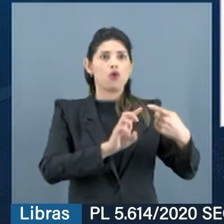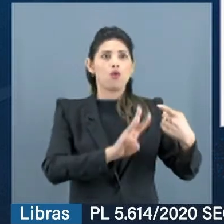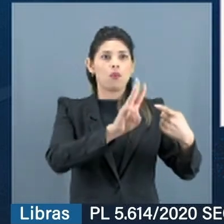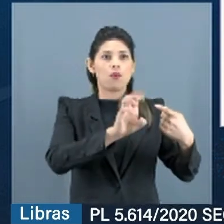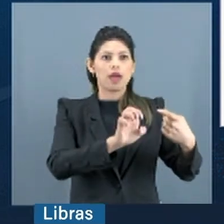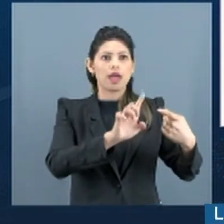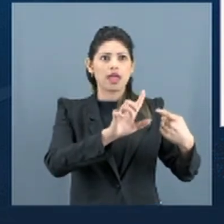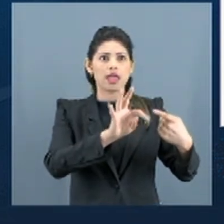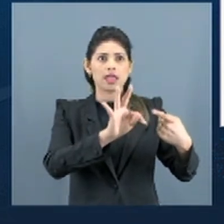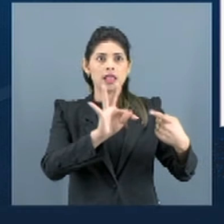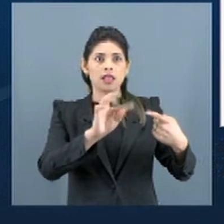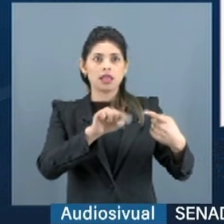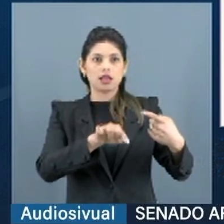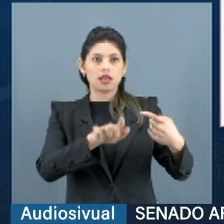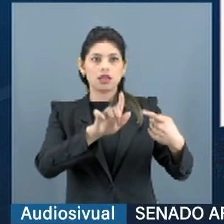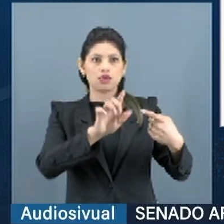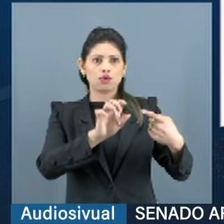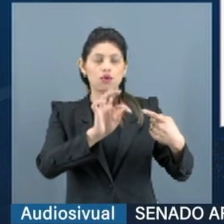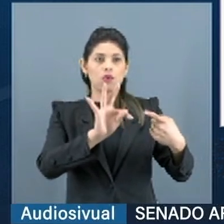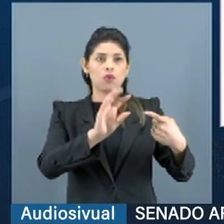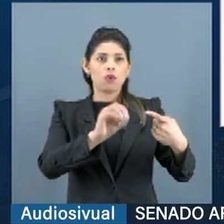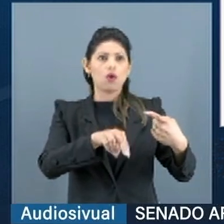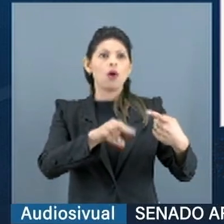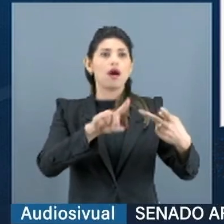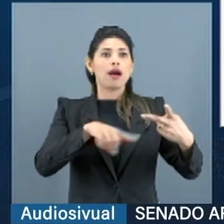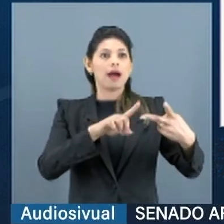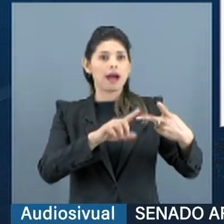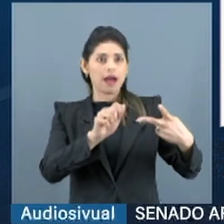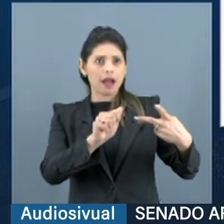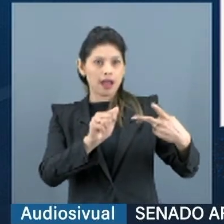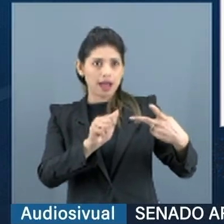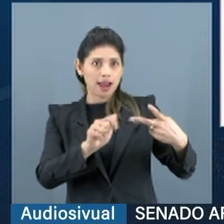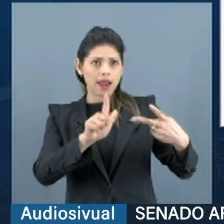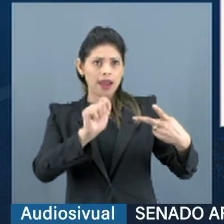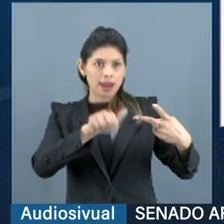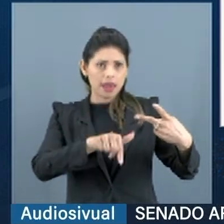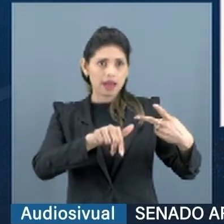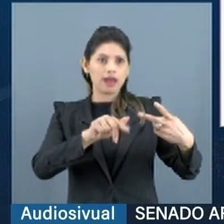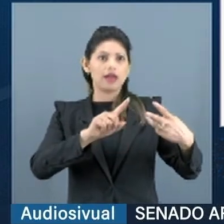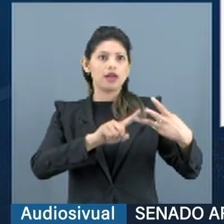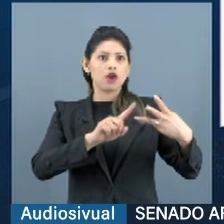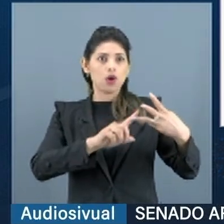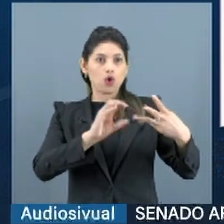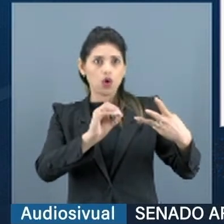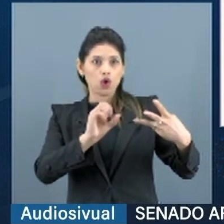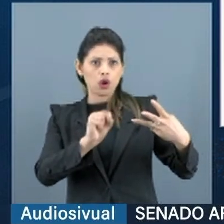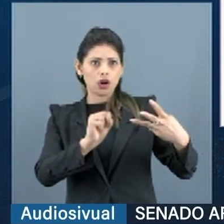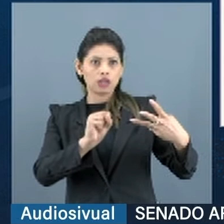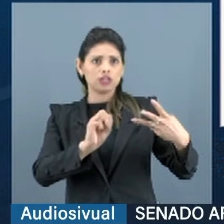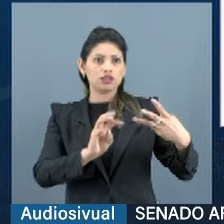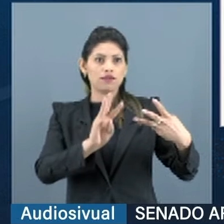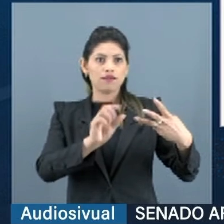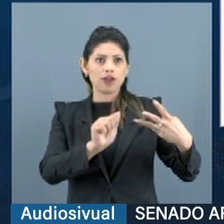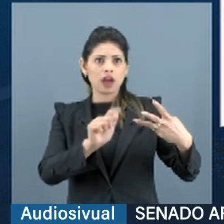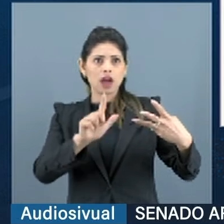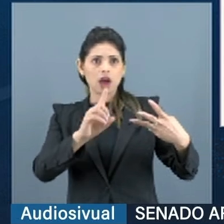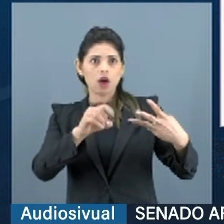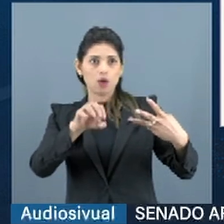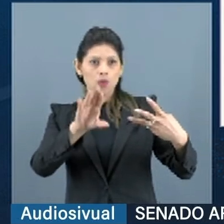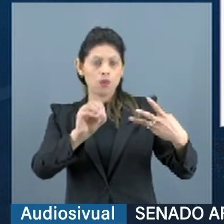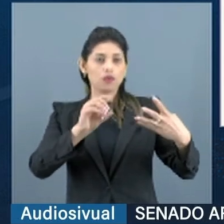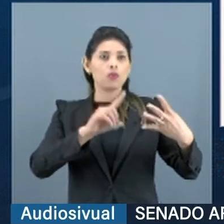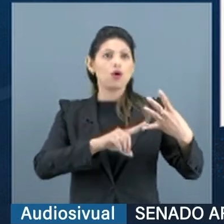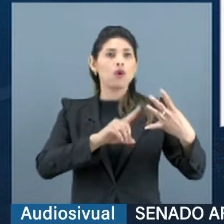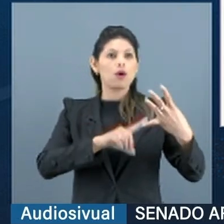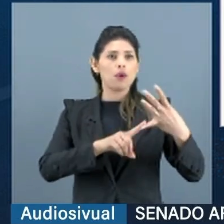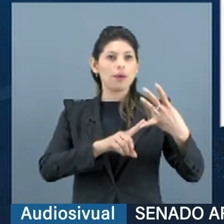Oswaldo Eustáquio, que é lá o... Não, o Oswaldo Eustáquio, o Alain Dias